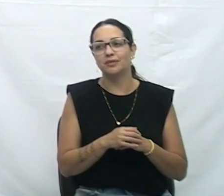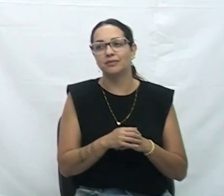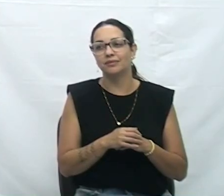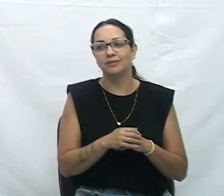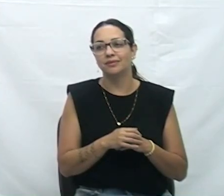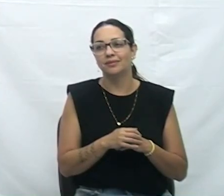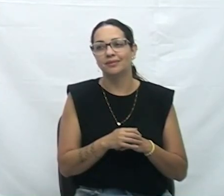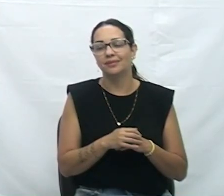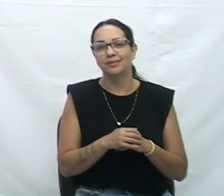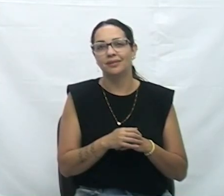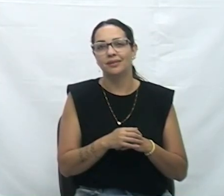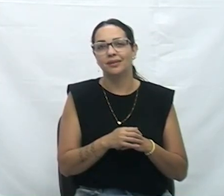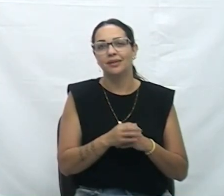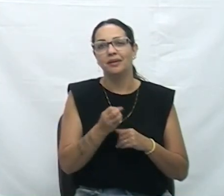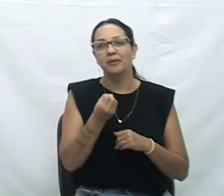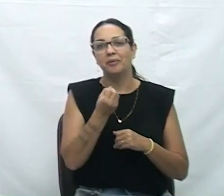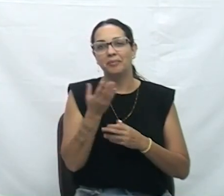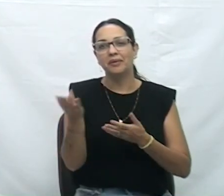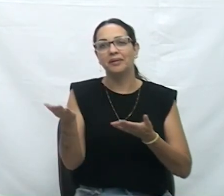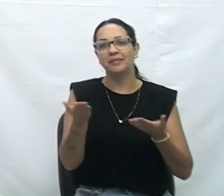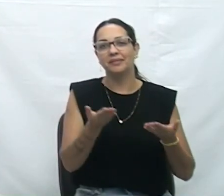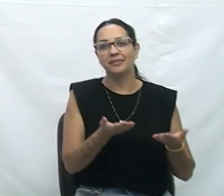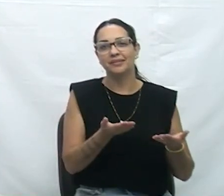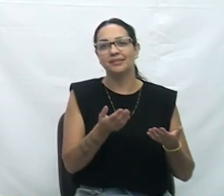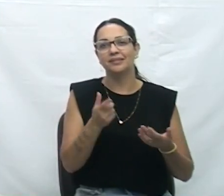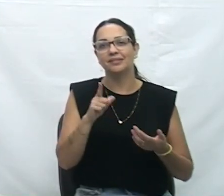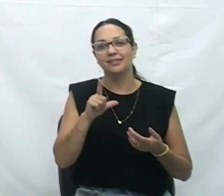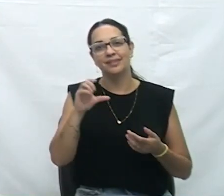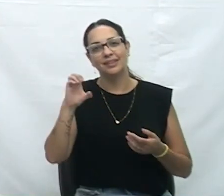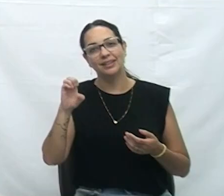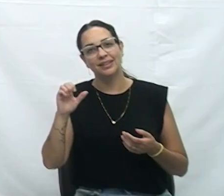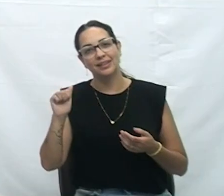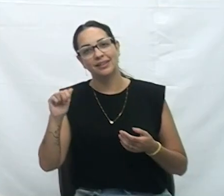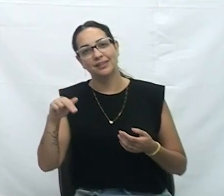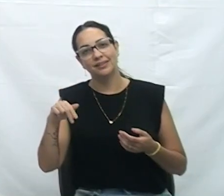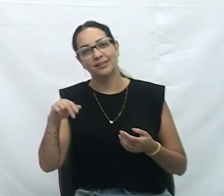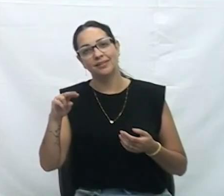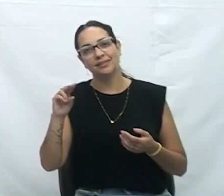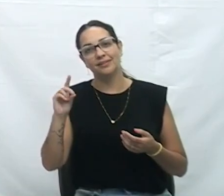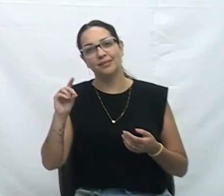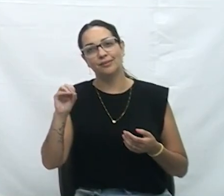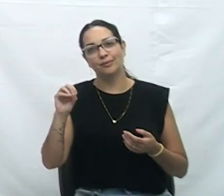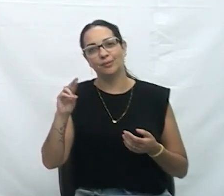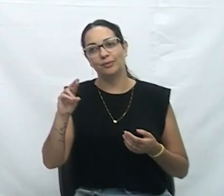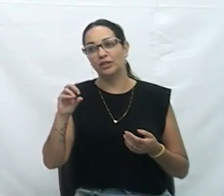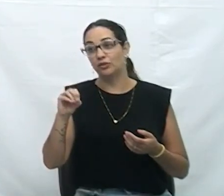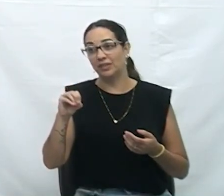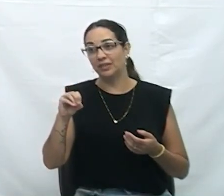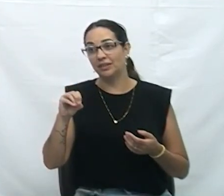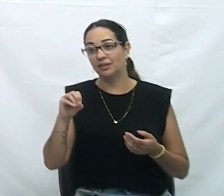Bem-vindo, Neto. Vereadora Giovanna Zanetti. Vossa Excelência tem três minutos e meio.